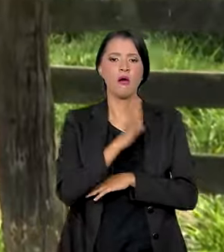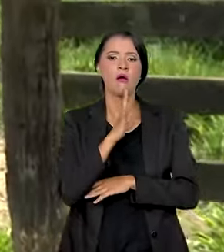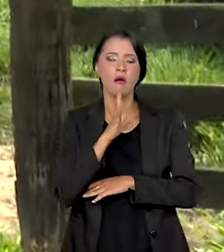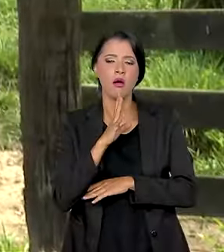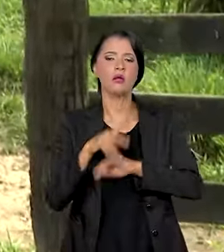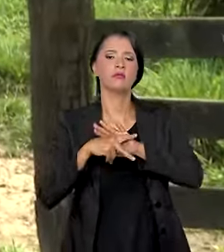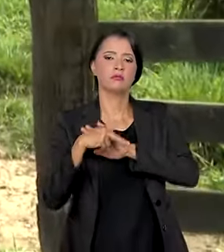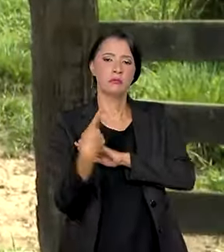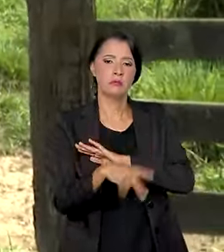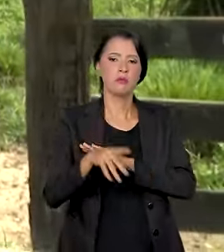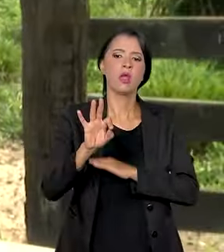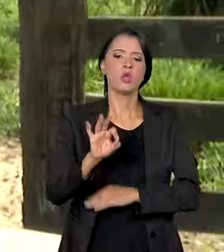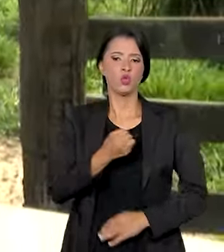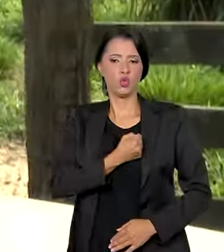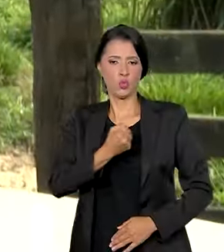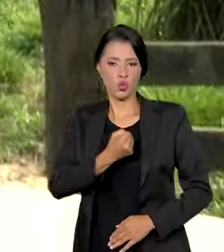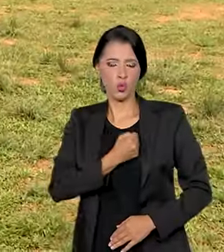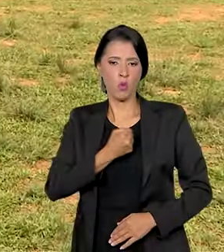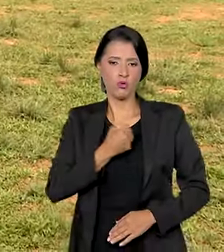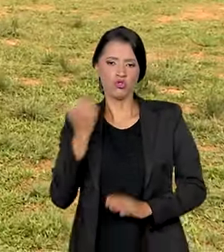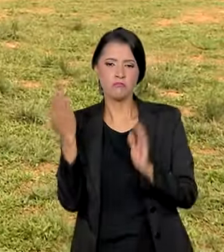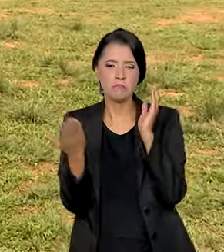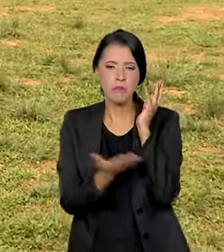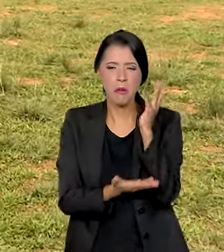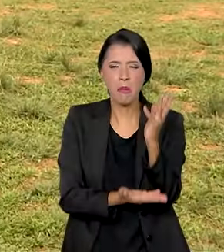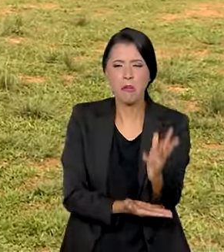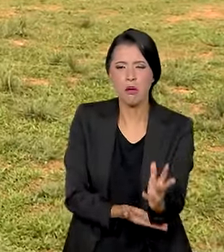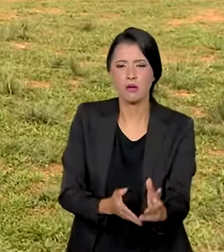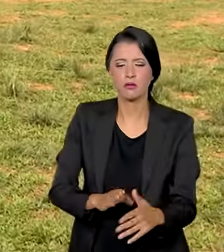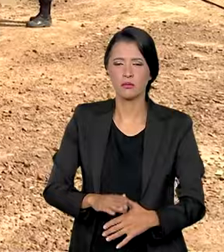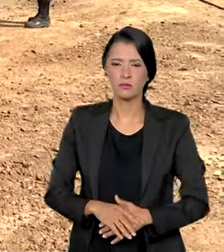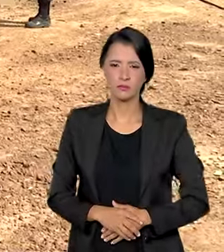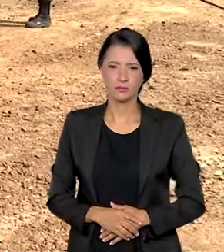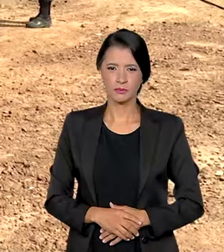áreas conhecidas pelos altos índices de desmatamento.